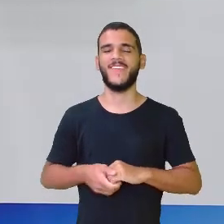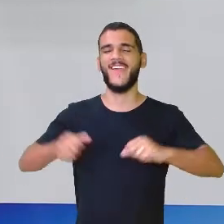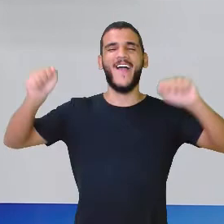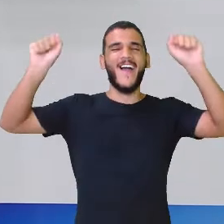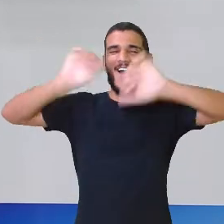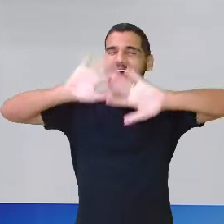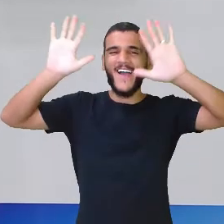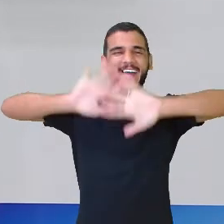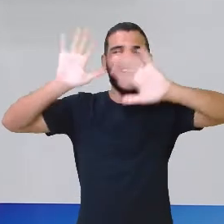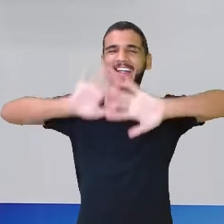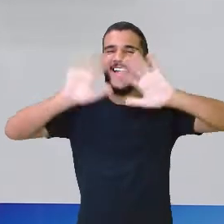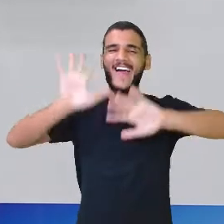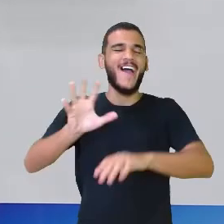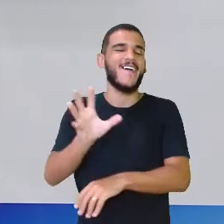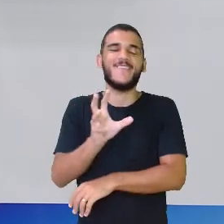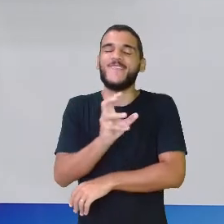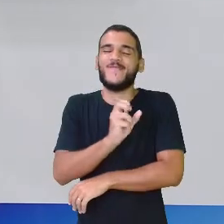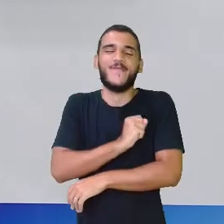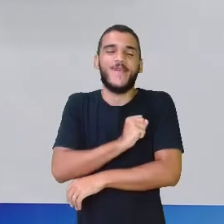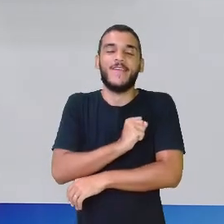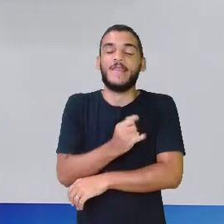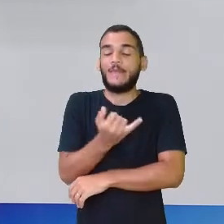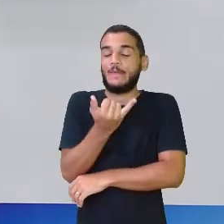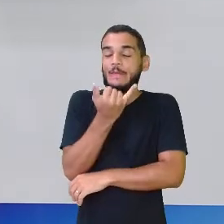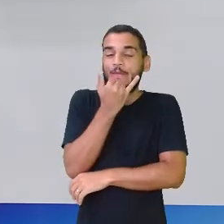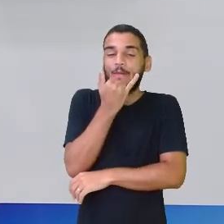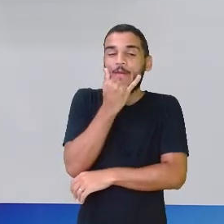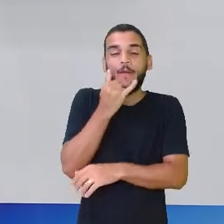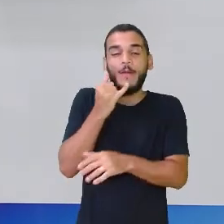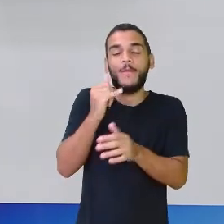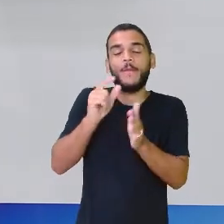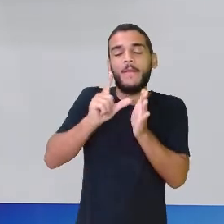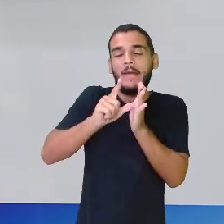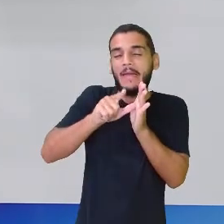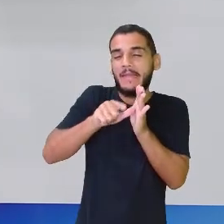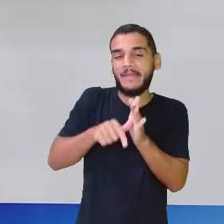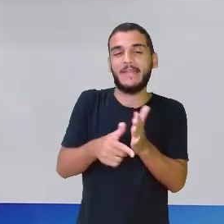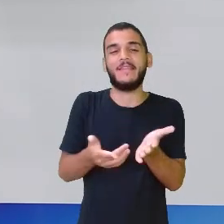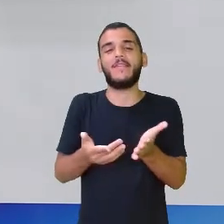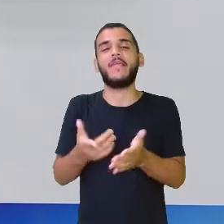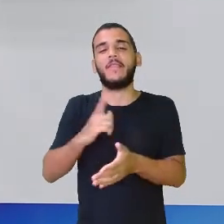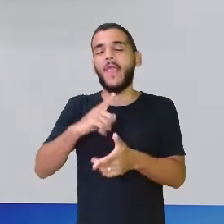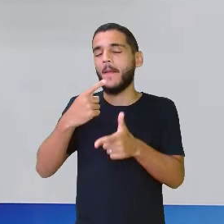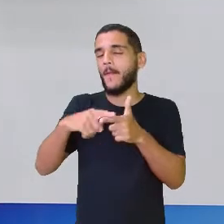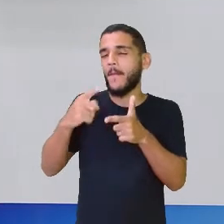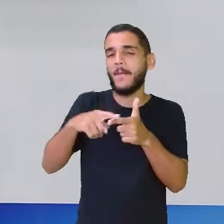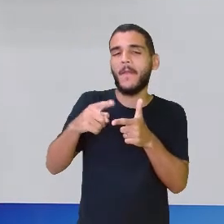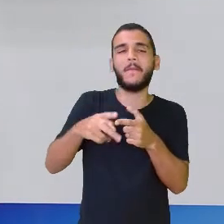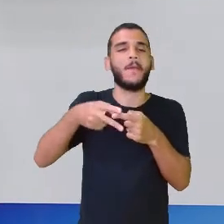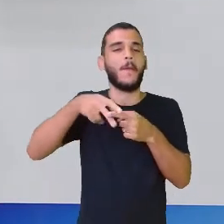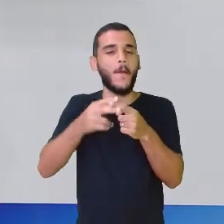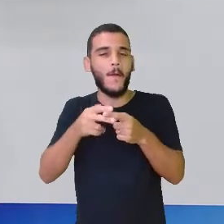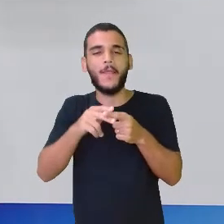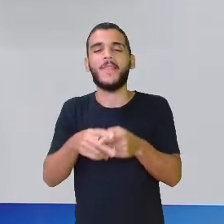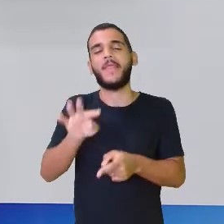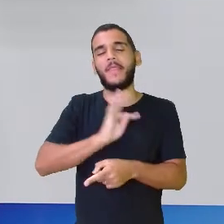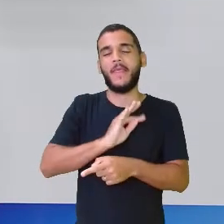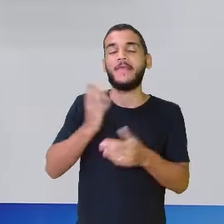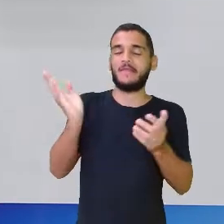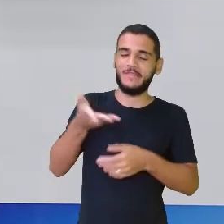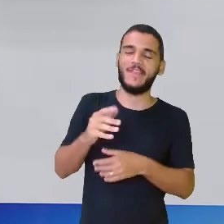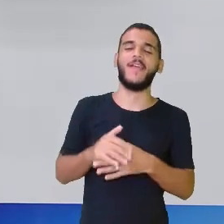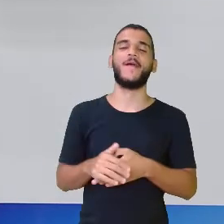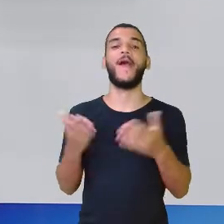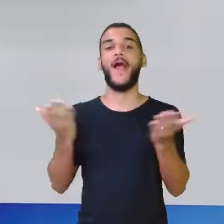Olá, amores! Desculpa o deleizinho, porque sempre, às vezes, dá um probleminha assim técnico, sabe? Mas a gente já tá aqui nas nossas aulas com